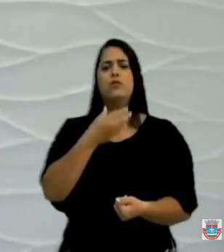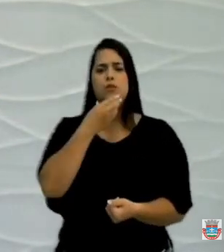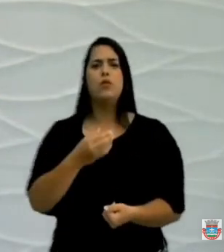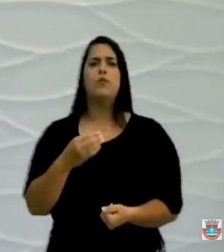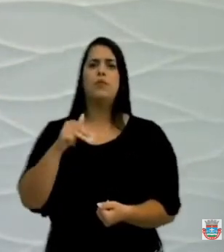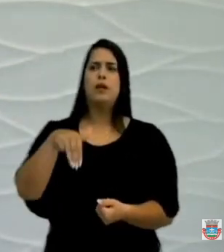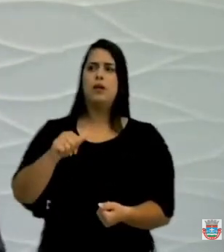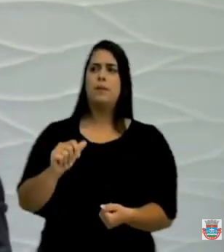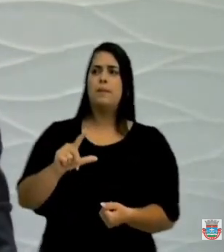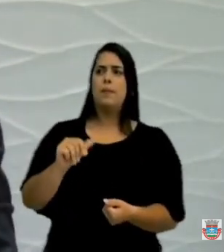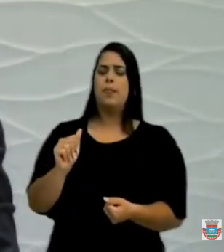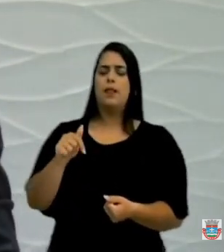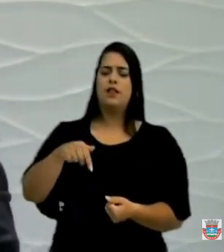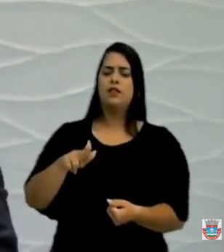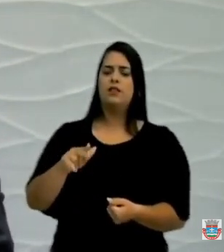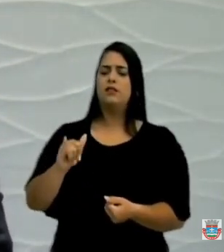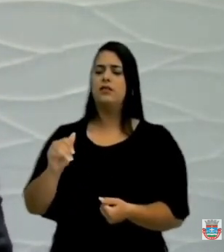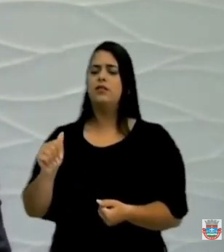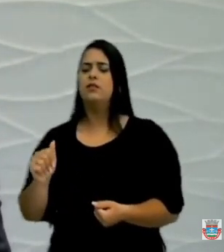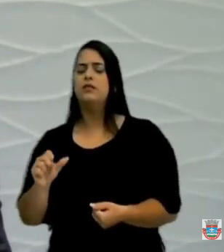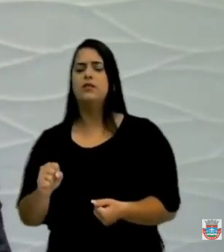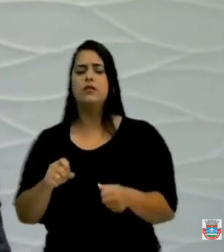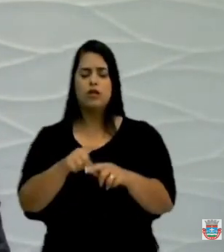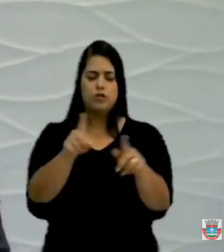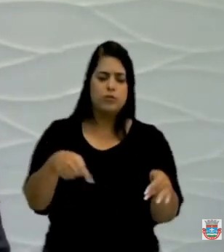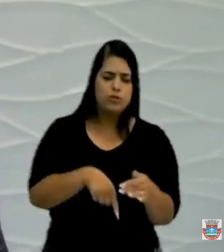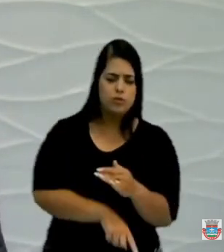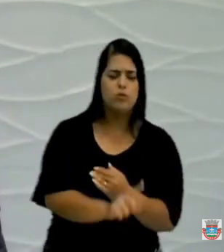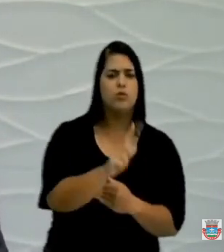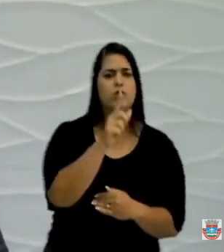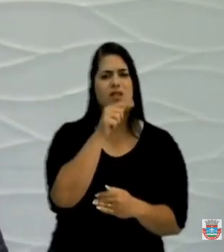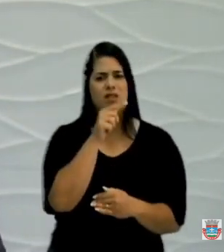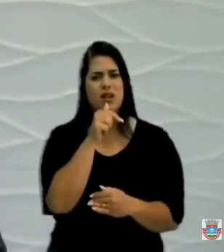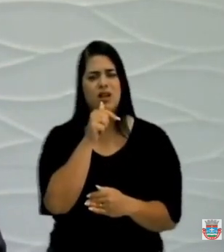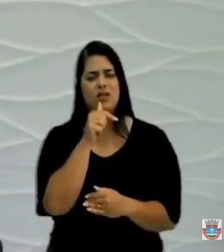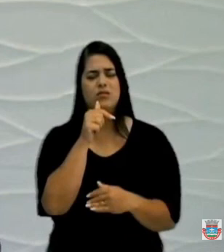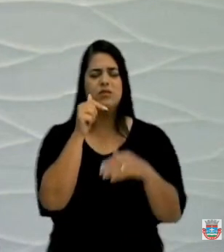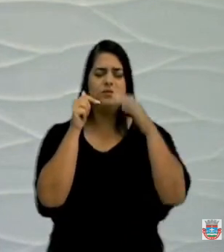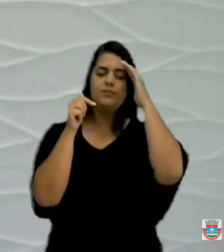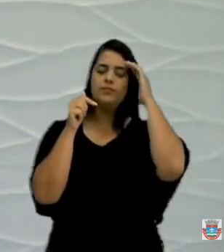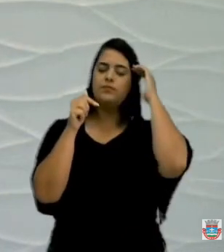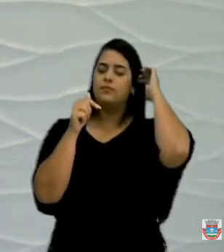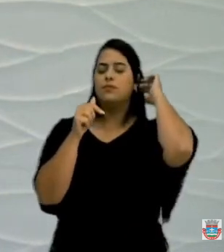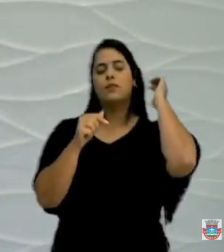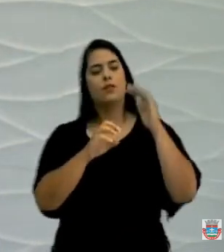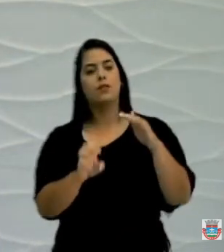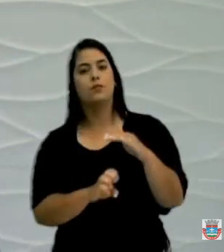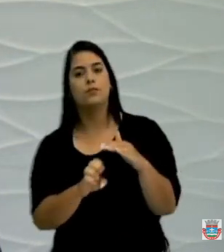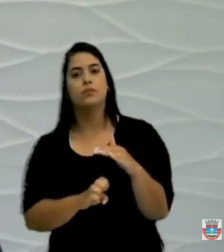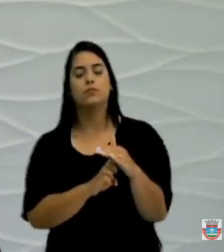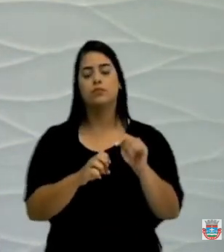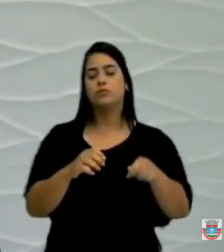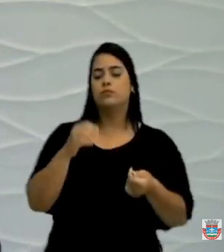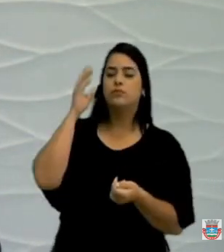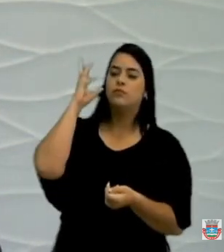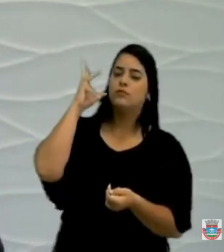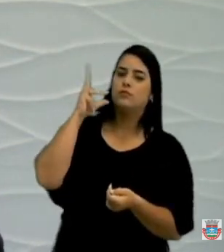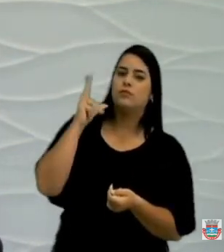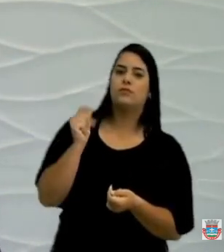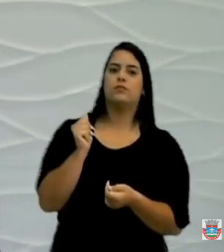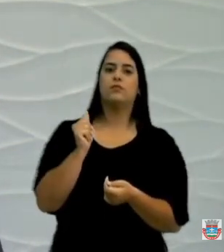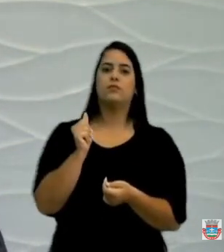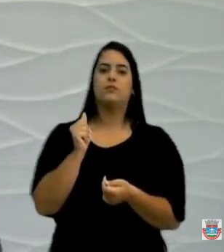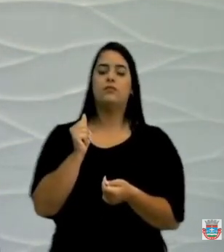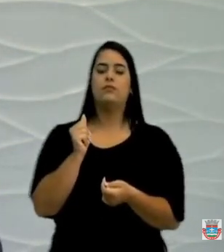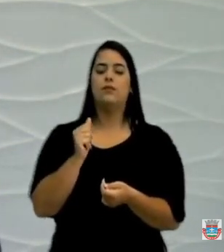chamou lá num poço artesiano, num poço artesiano que o empresário José Almeida perfurou, o empresário José Almeida